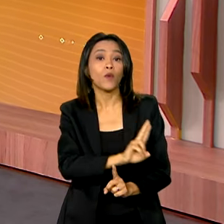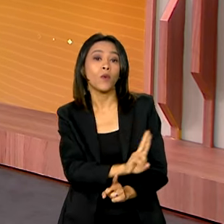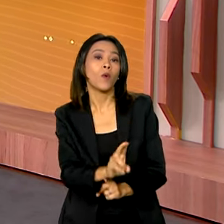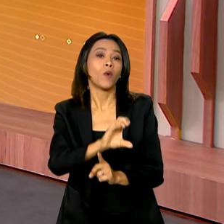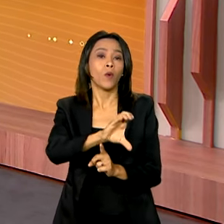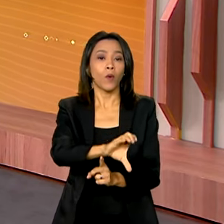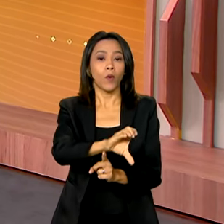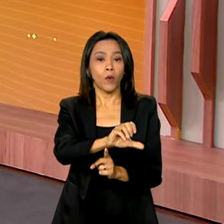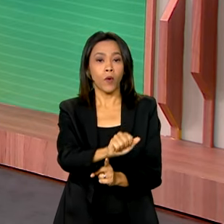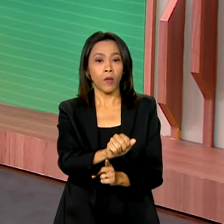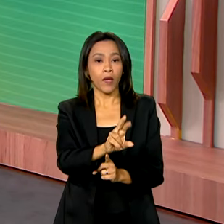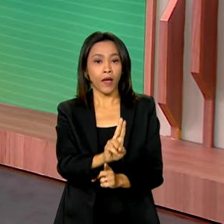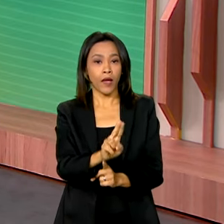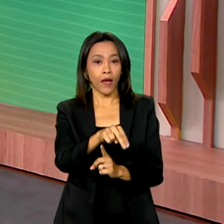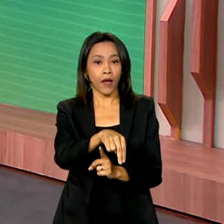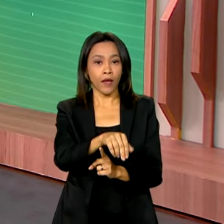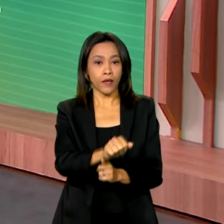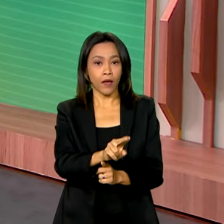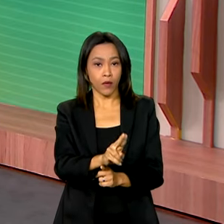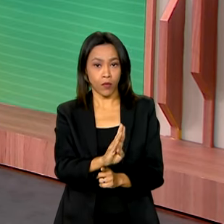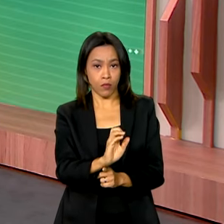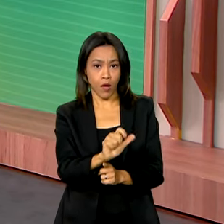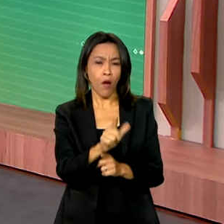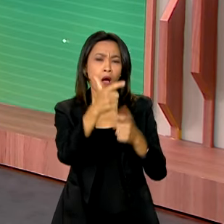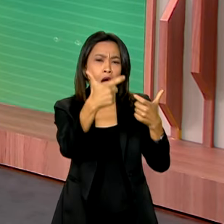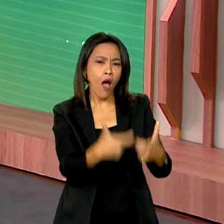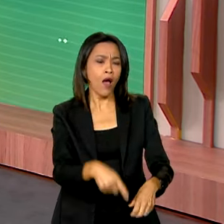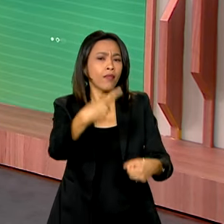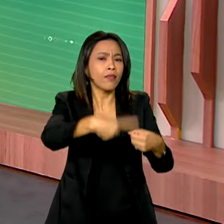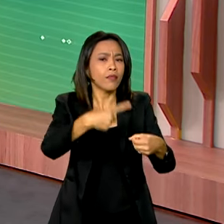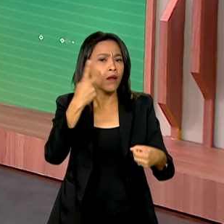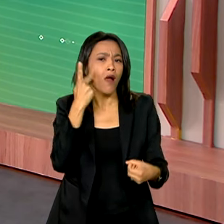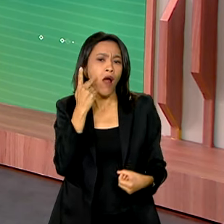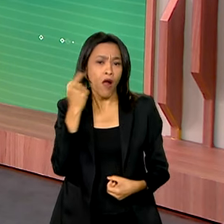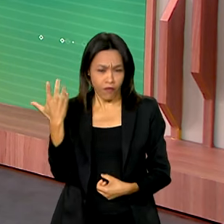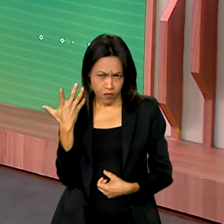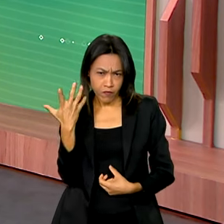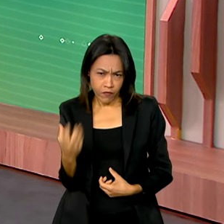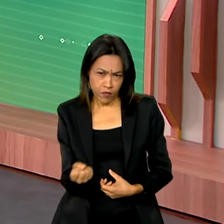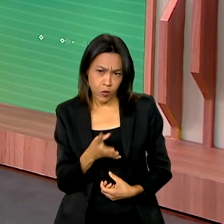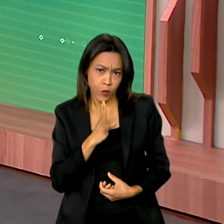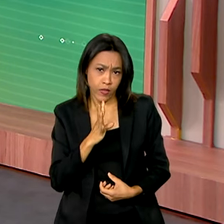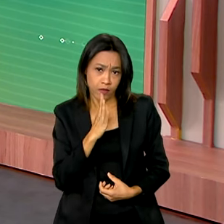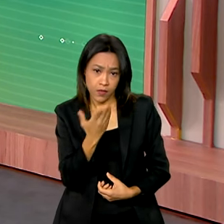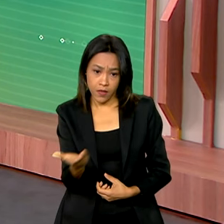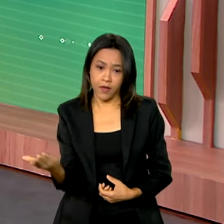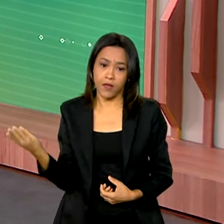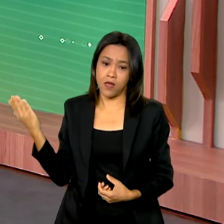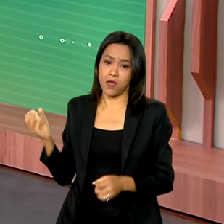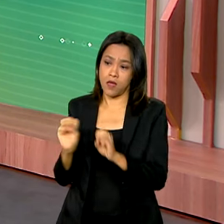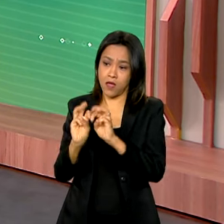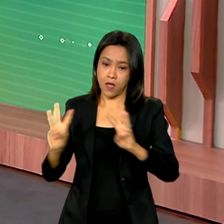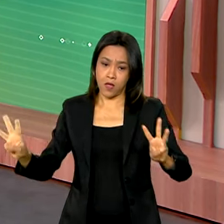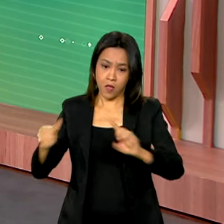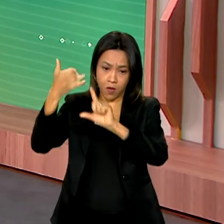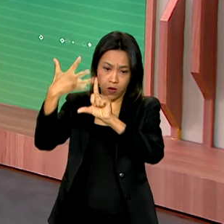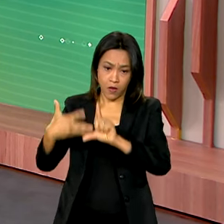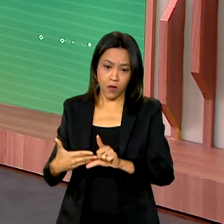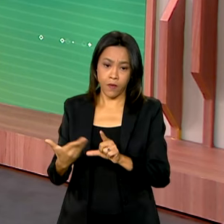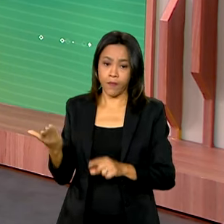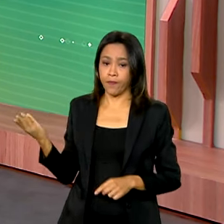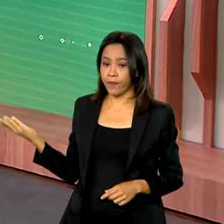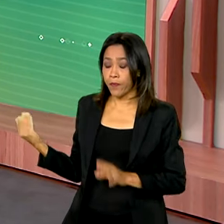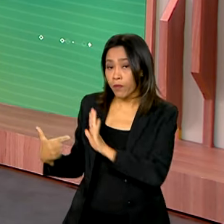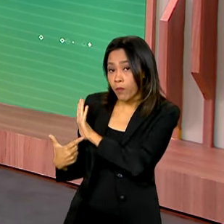no interior do Ceará. Vamos então conhecer outras ações do governo federal no município, navegando pela plataforma Comunica.br,